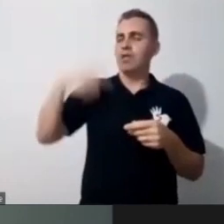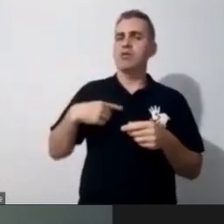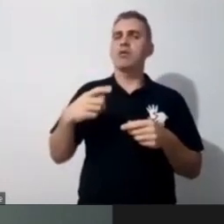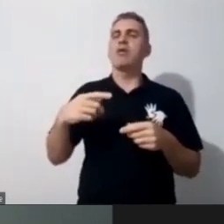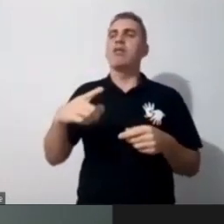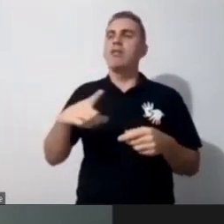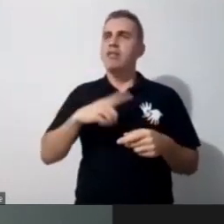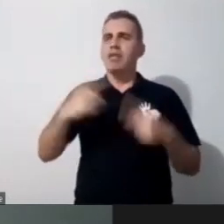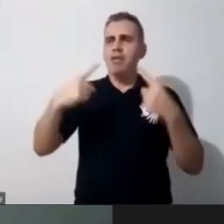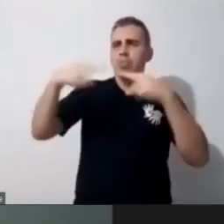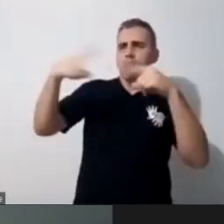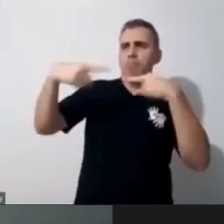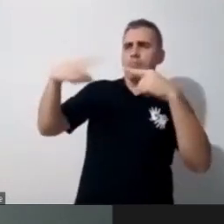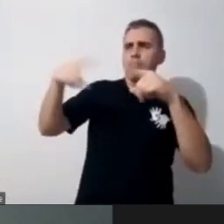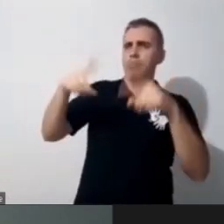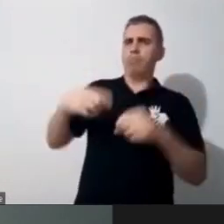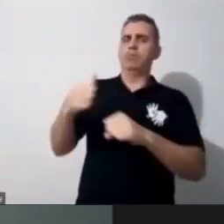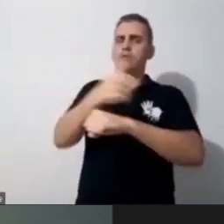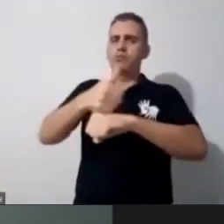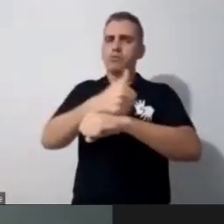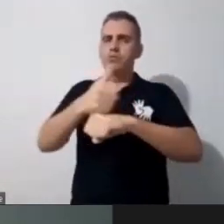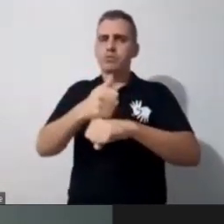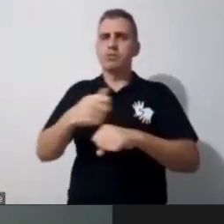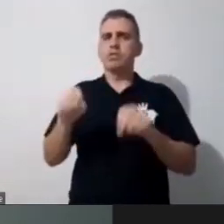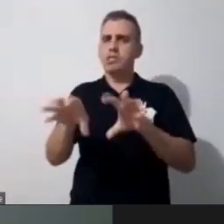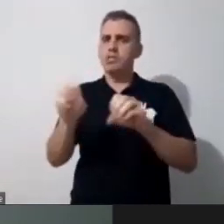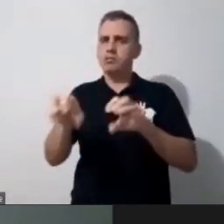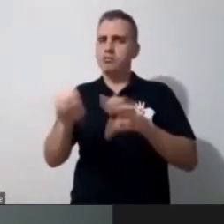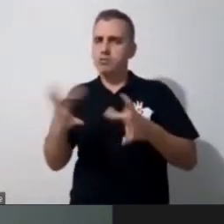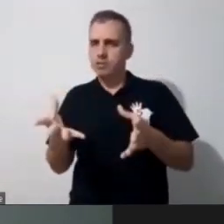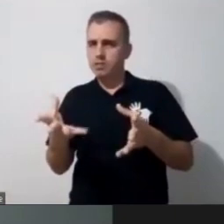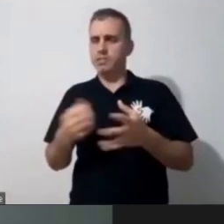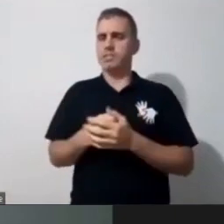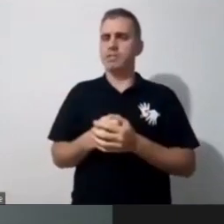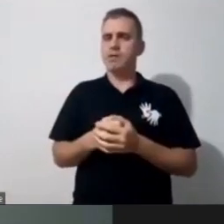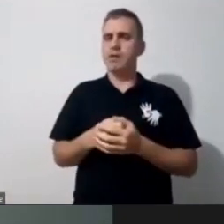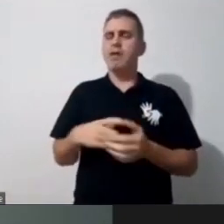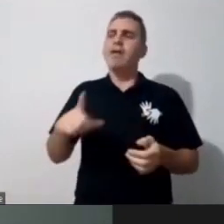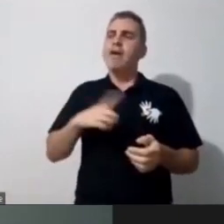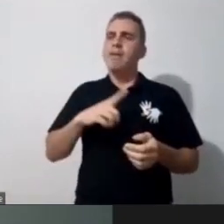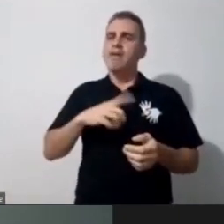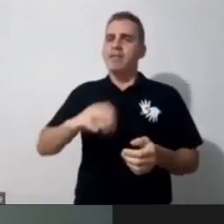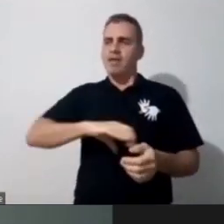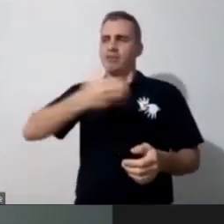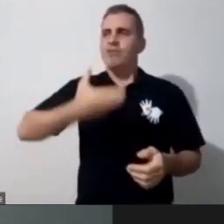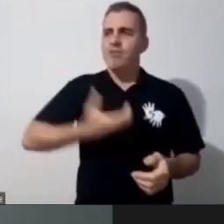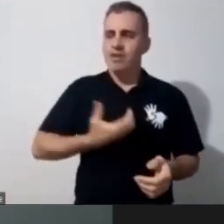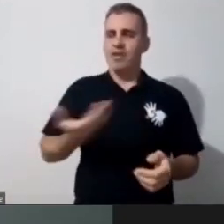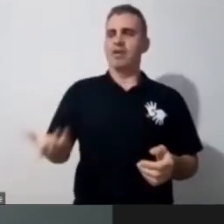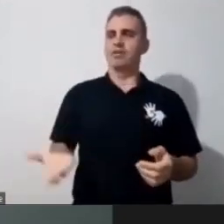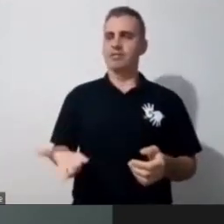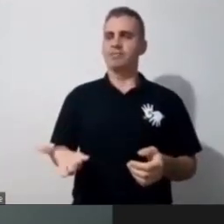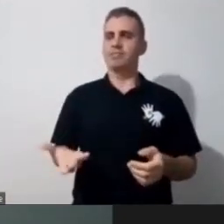colegas da educação a provocar que se sinta à vontade nesse sentido de também fazer parte dessa